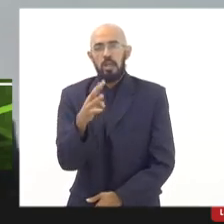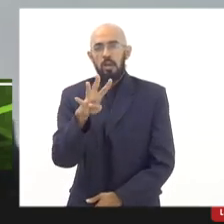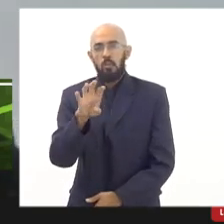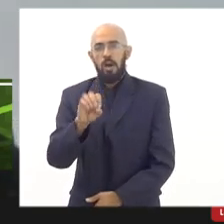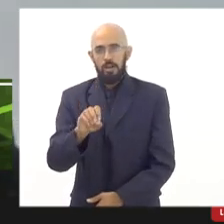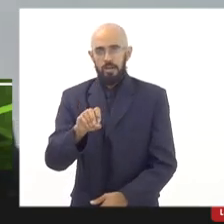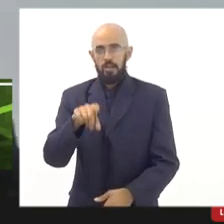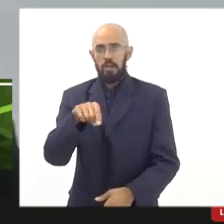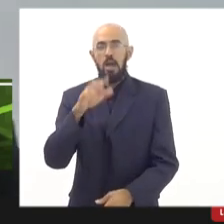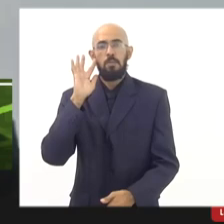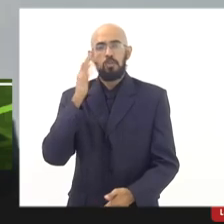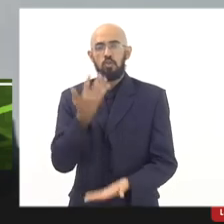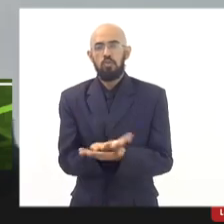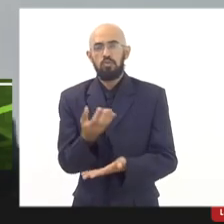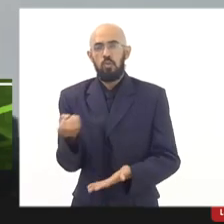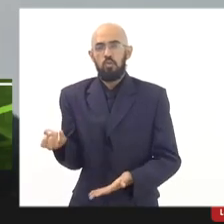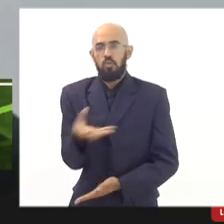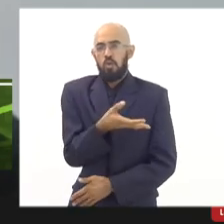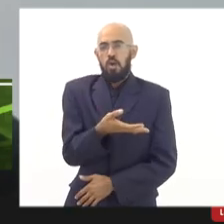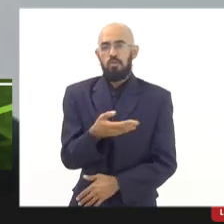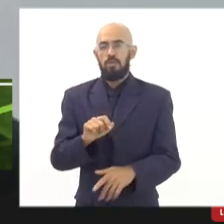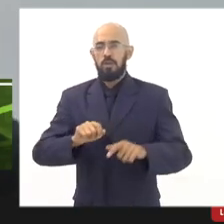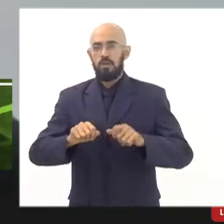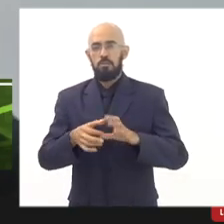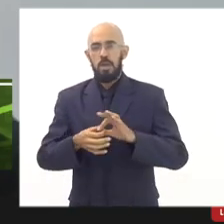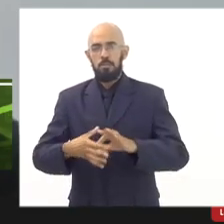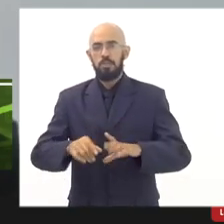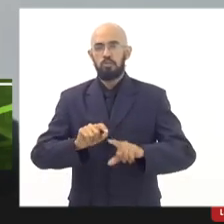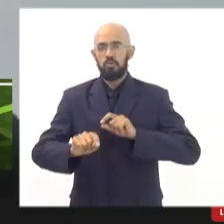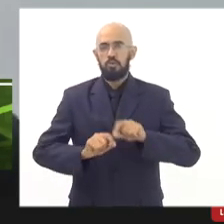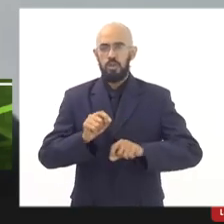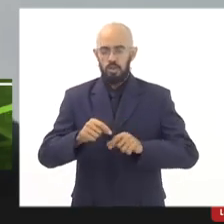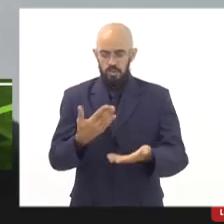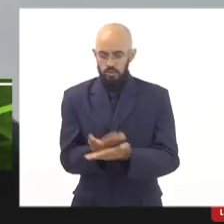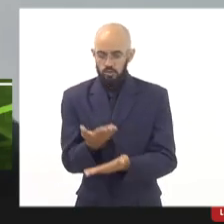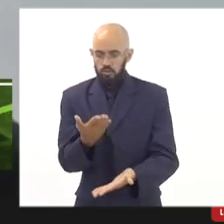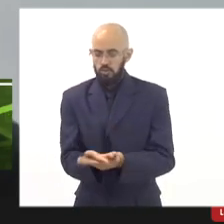resolução nova, inclusive, que permite que as escolas